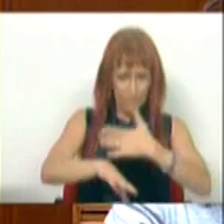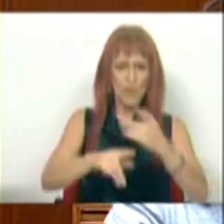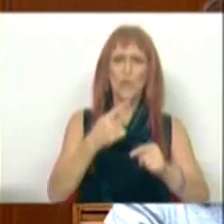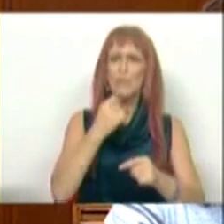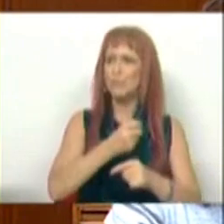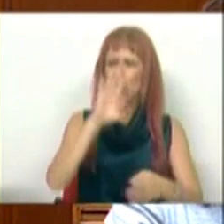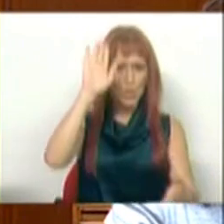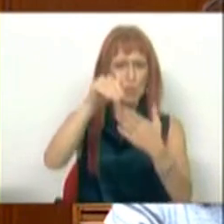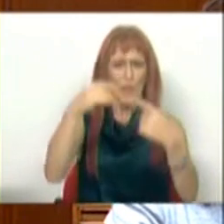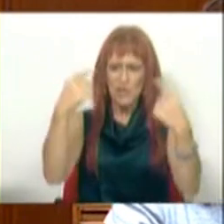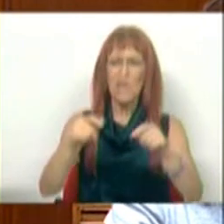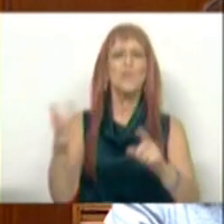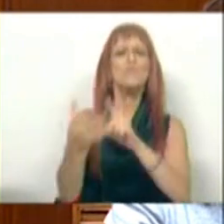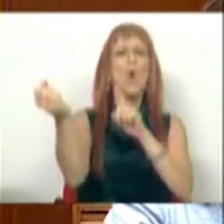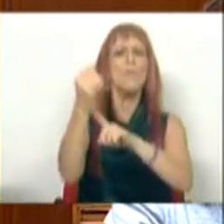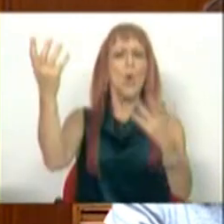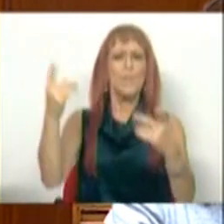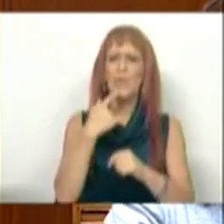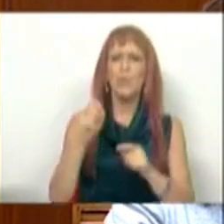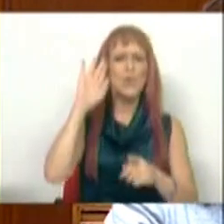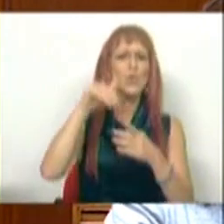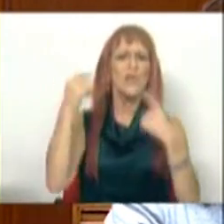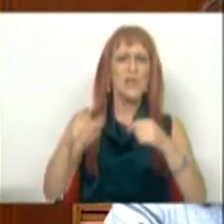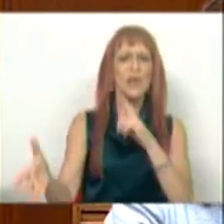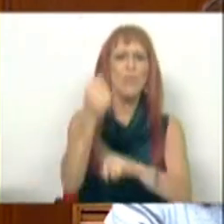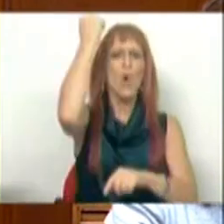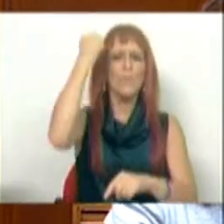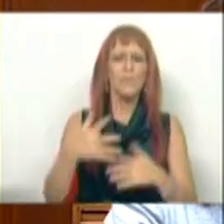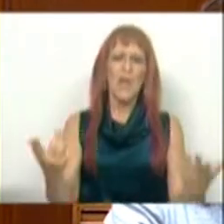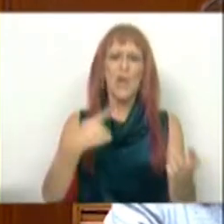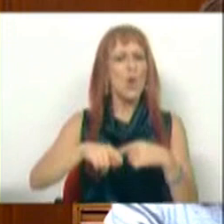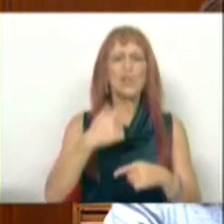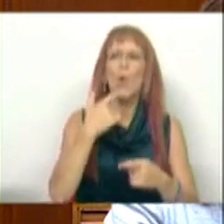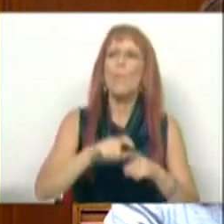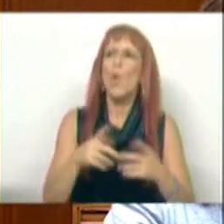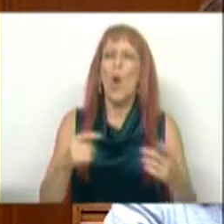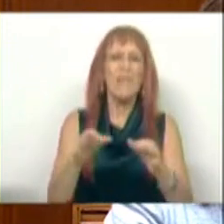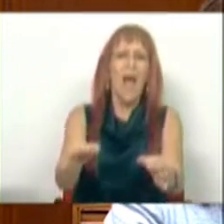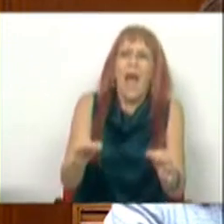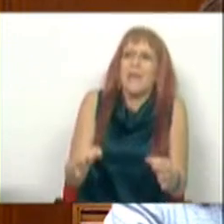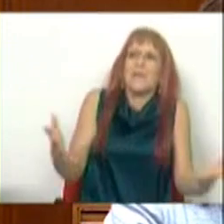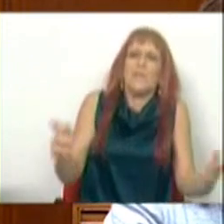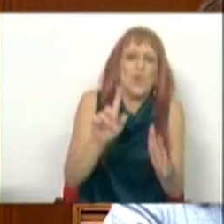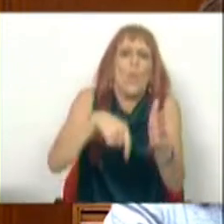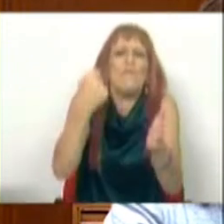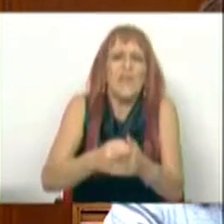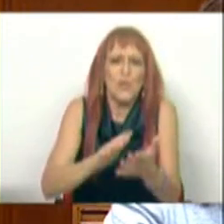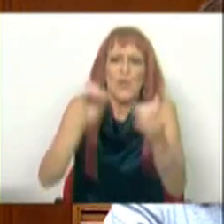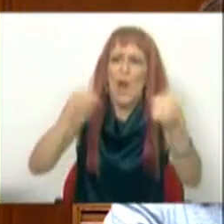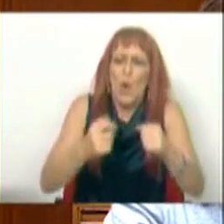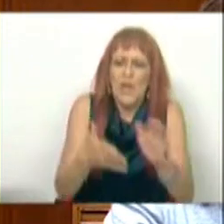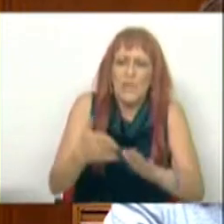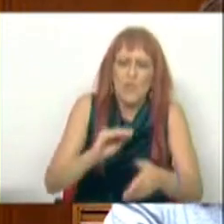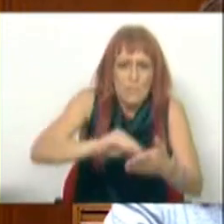e muitos resultados têm sido conseguidos. E muitos resultados têm sido conseguidos. Nós não podemos antecipar o fim dos acordos de